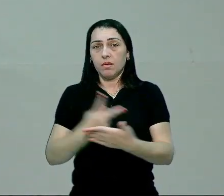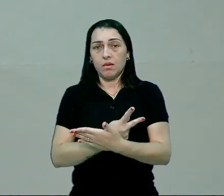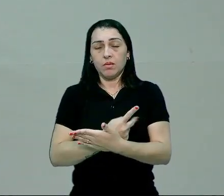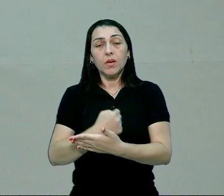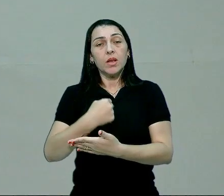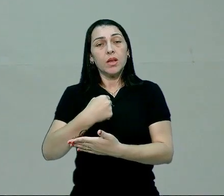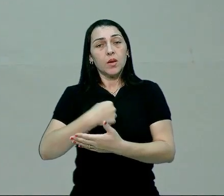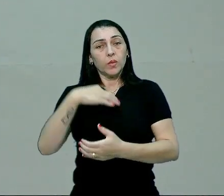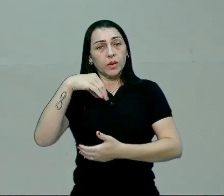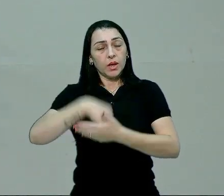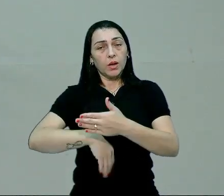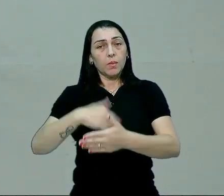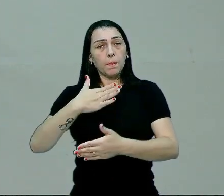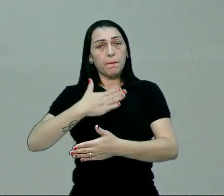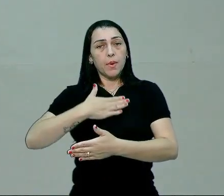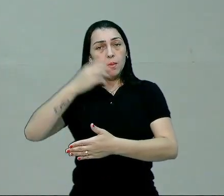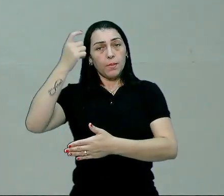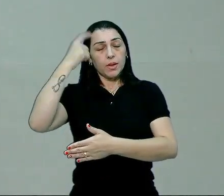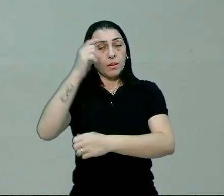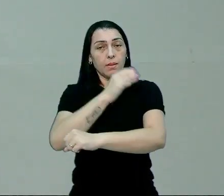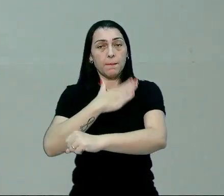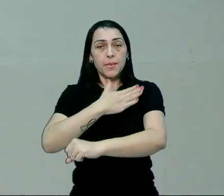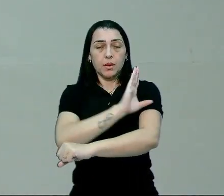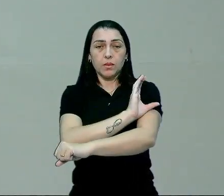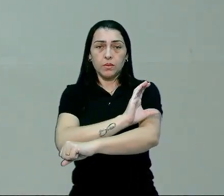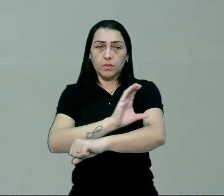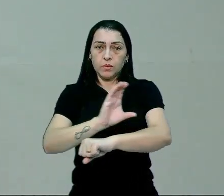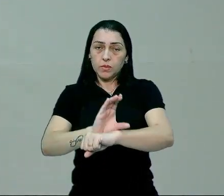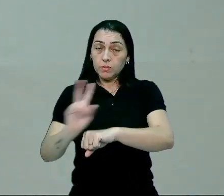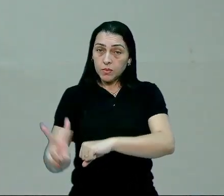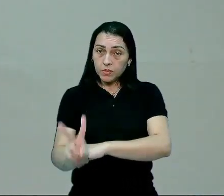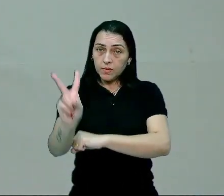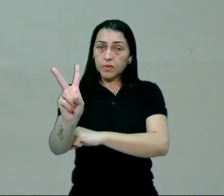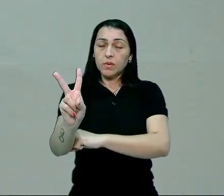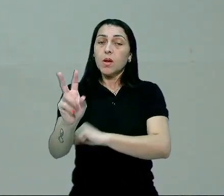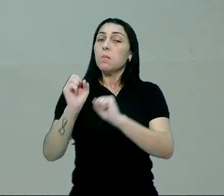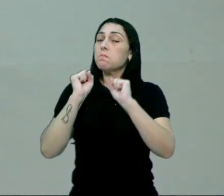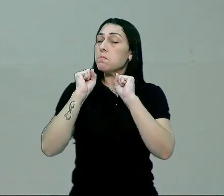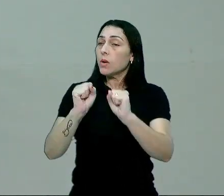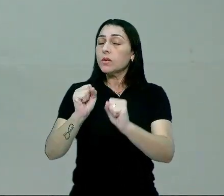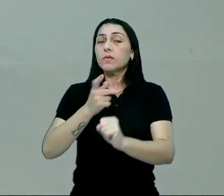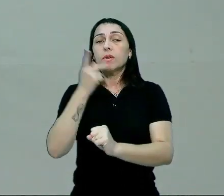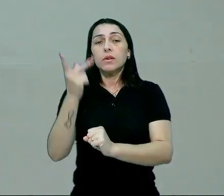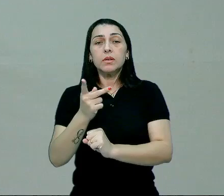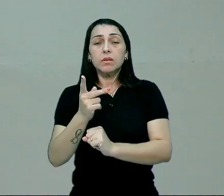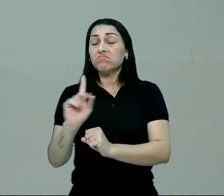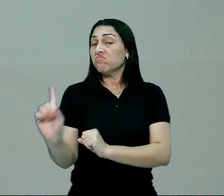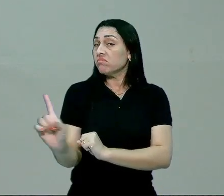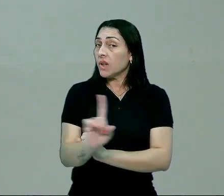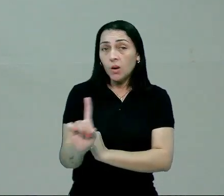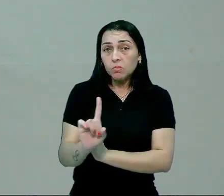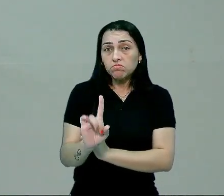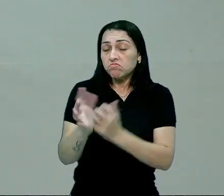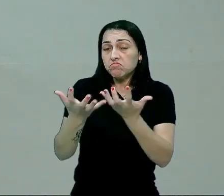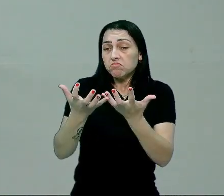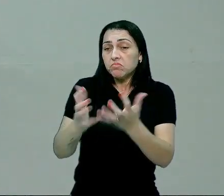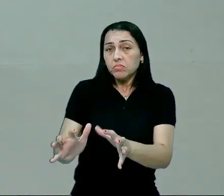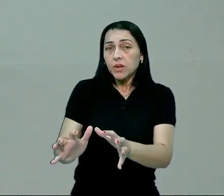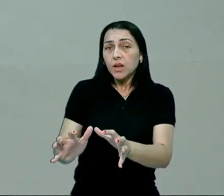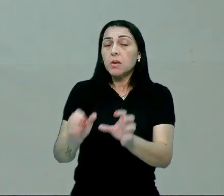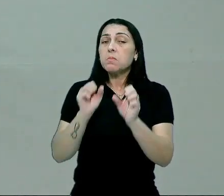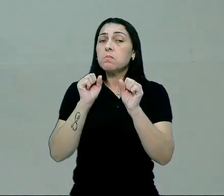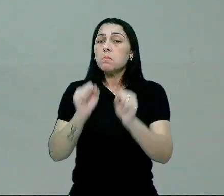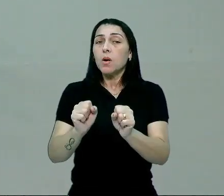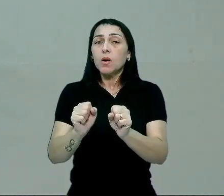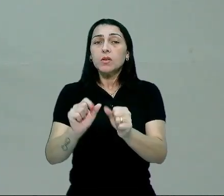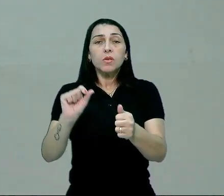E eu, dentro dos meus princípios, eu, dentro dos meus valores, eu posso dizer não. Eu posso